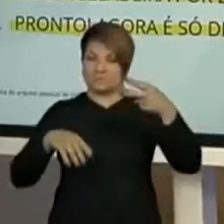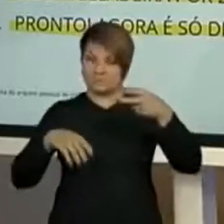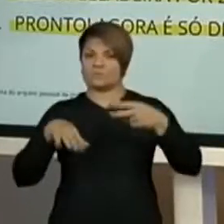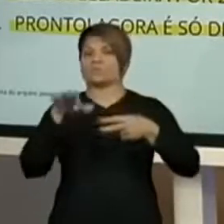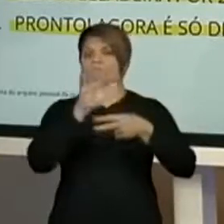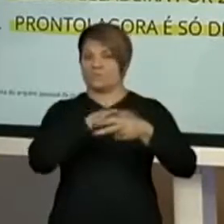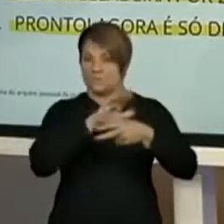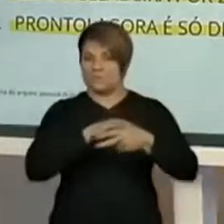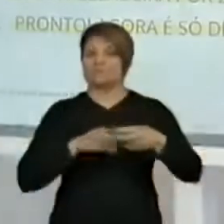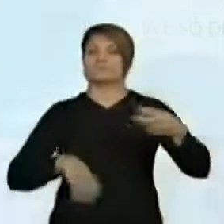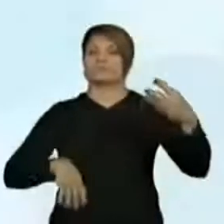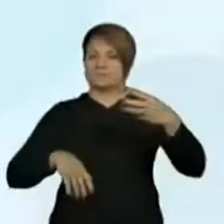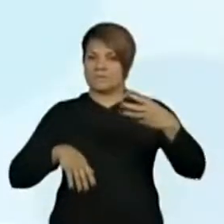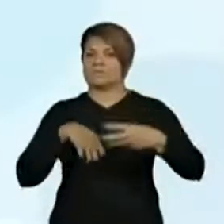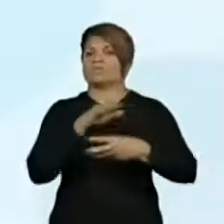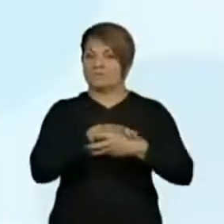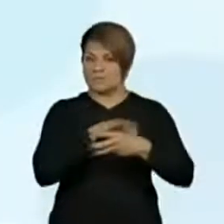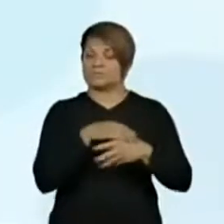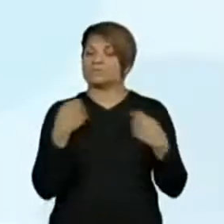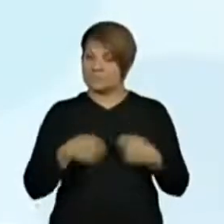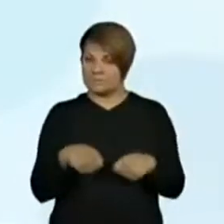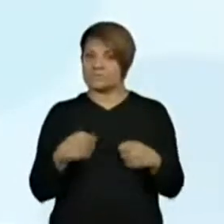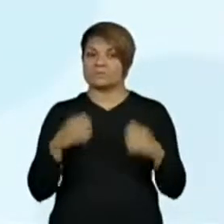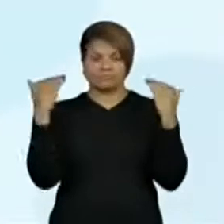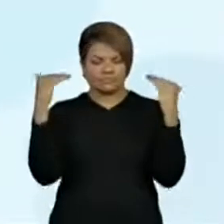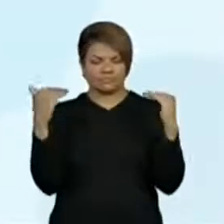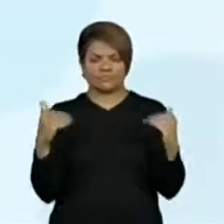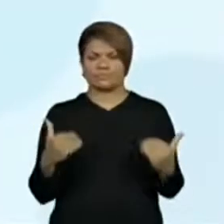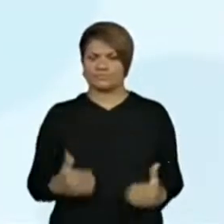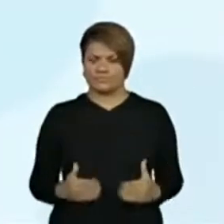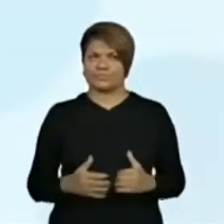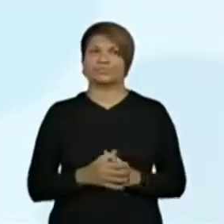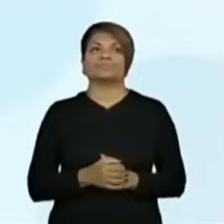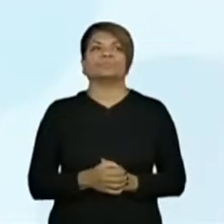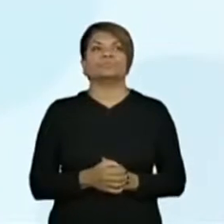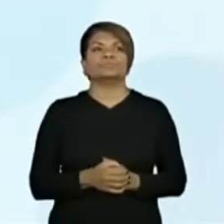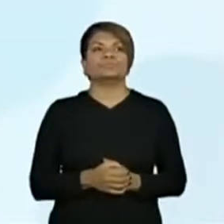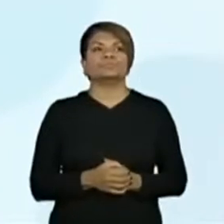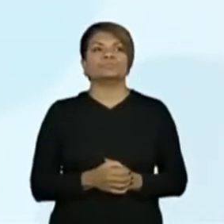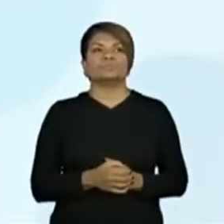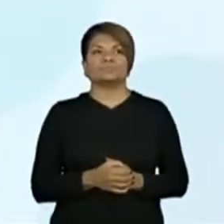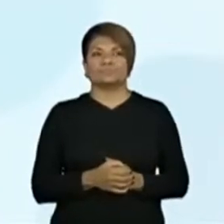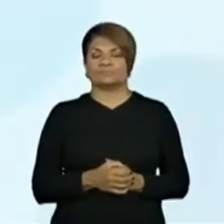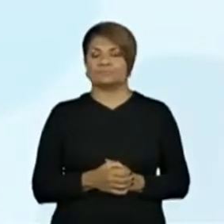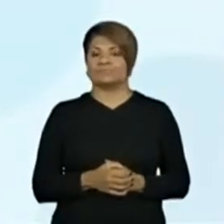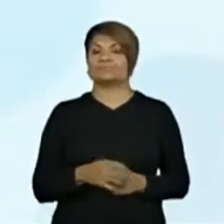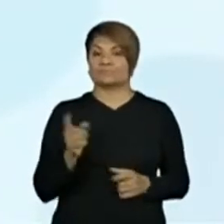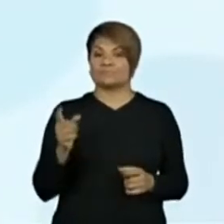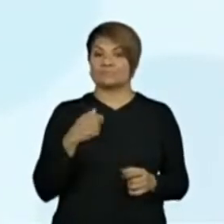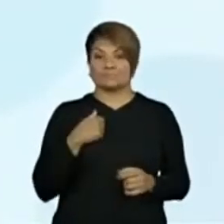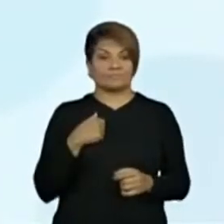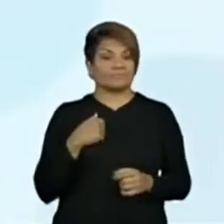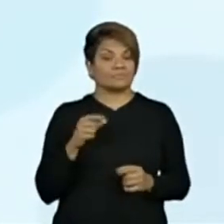gente, como tá escrito ali. Deixa eu só mudar a caneta aqui pra... Ó, lave,